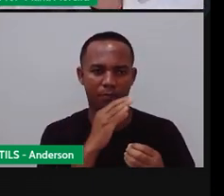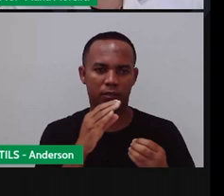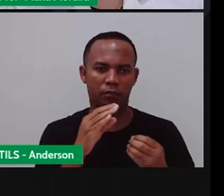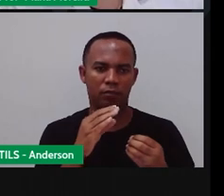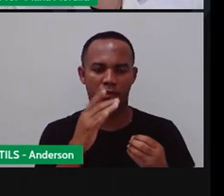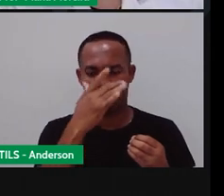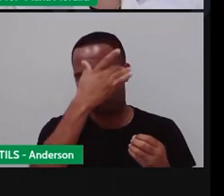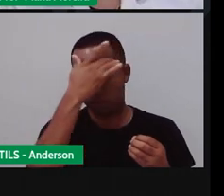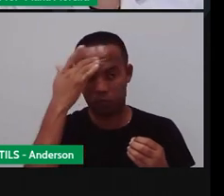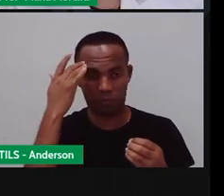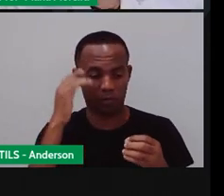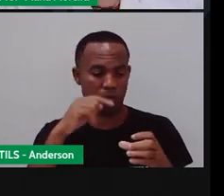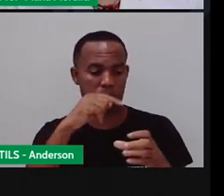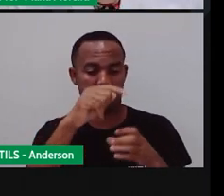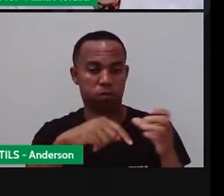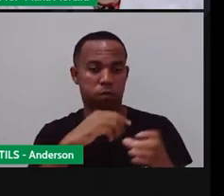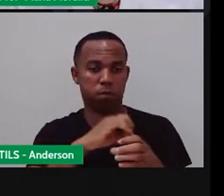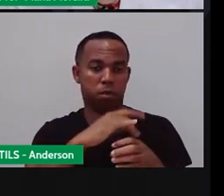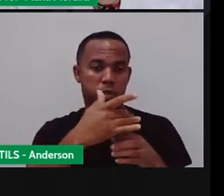voar bem longe, né?